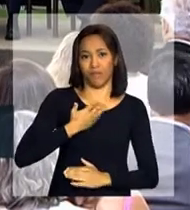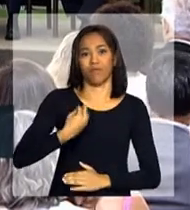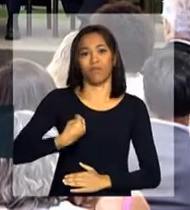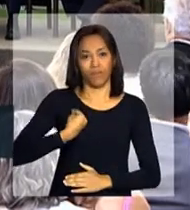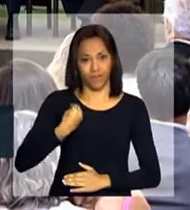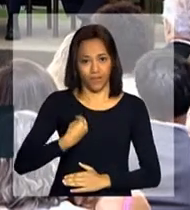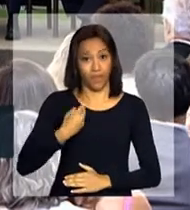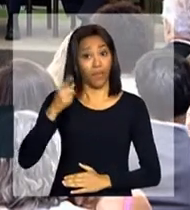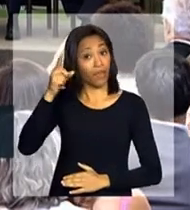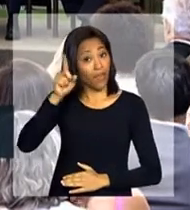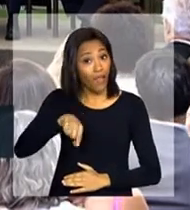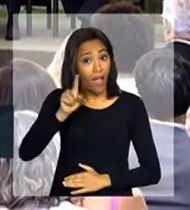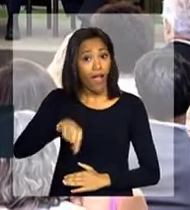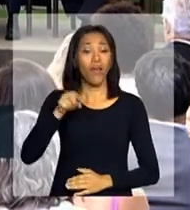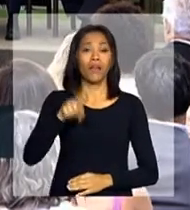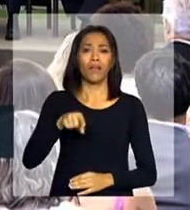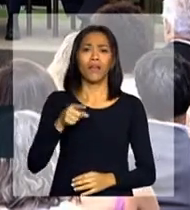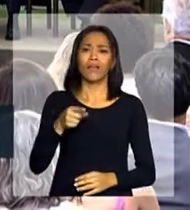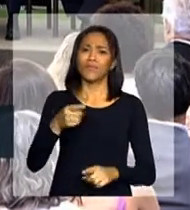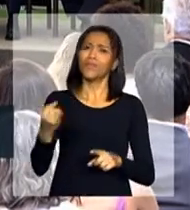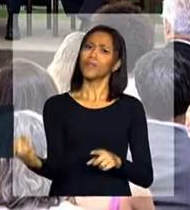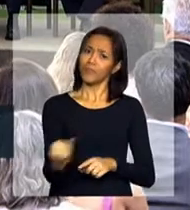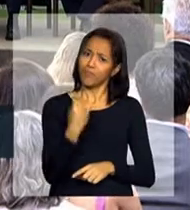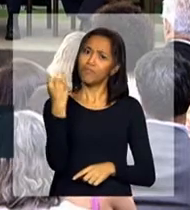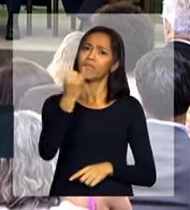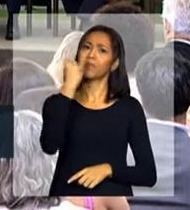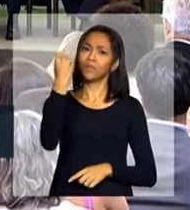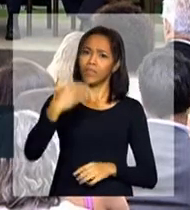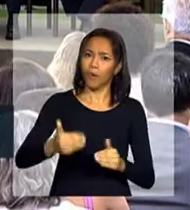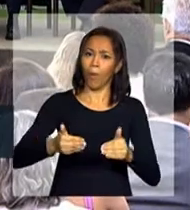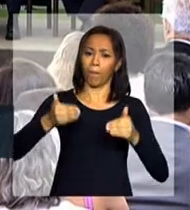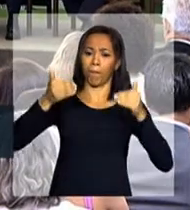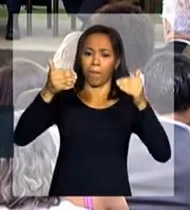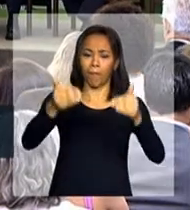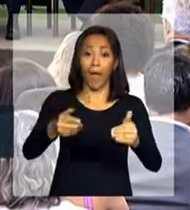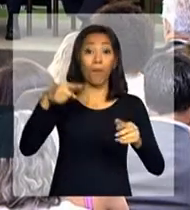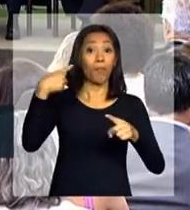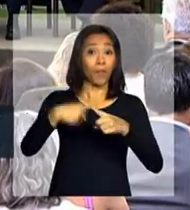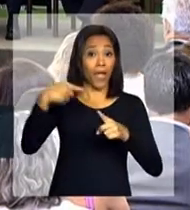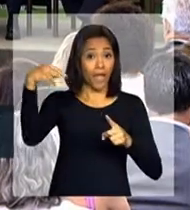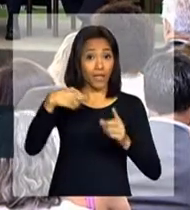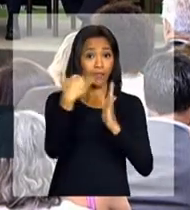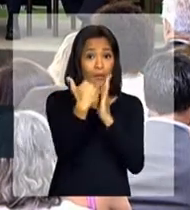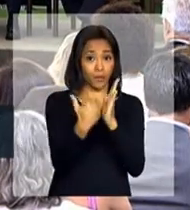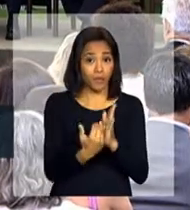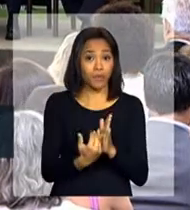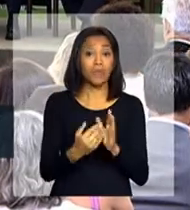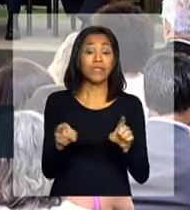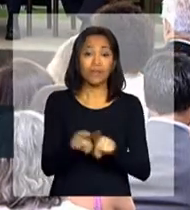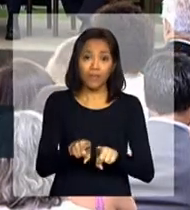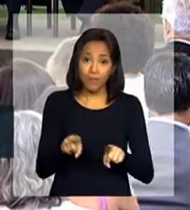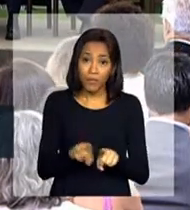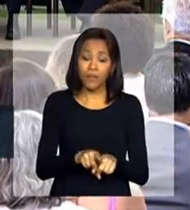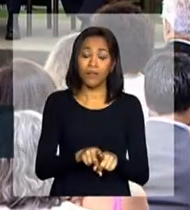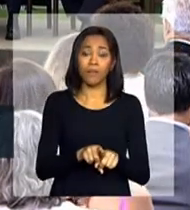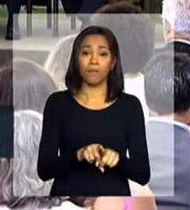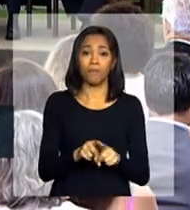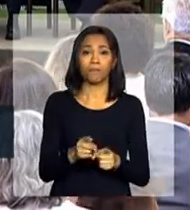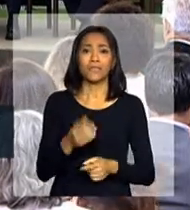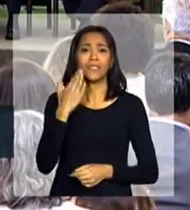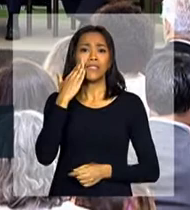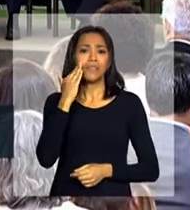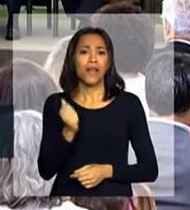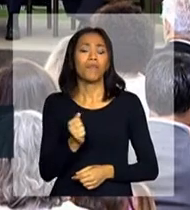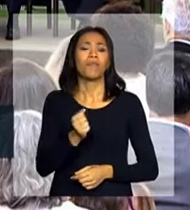também foi um passo importante, porque esse programa reconheceu que as